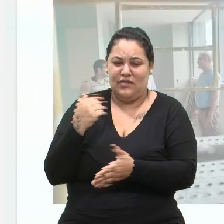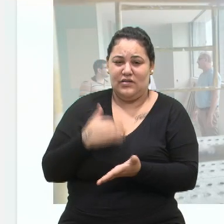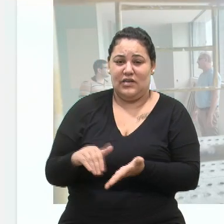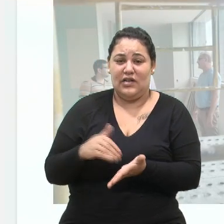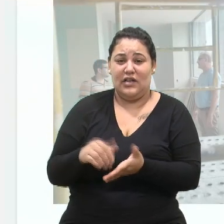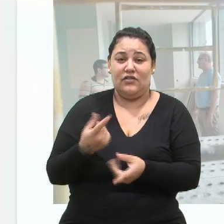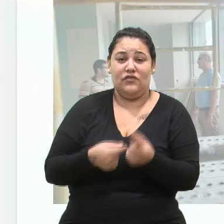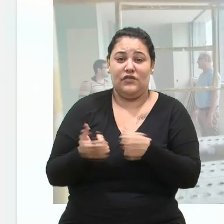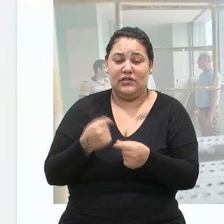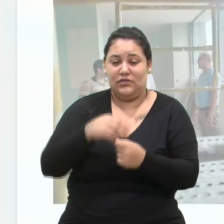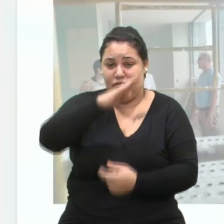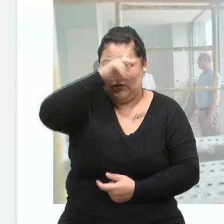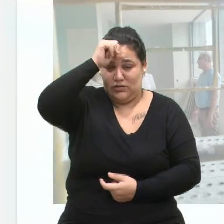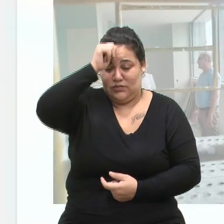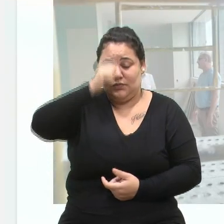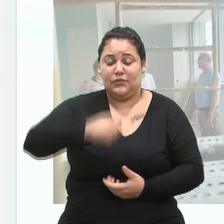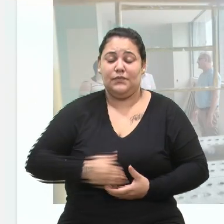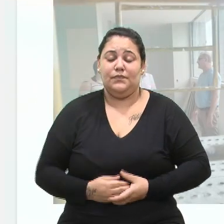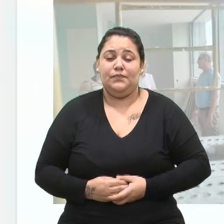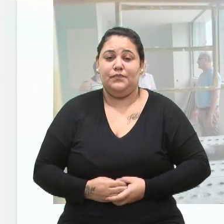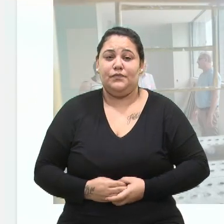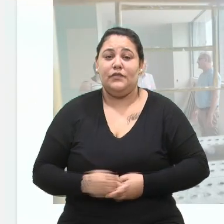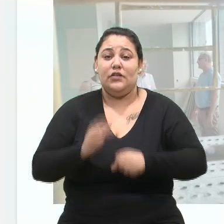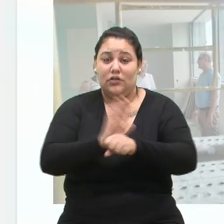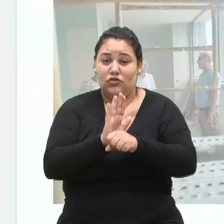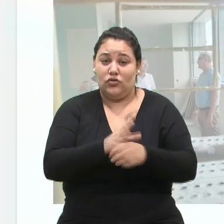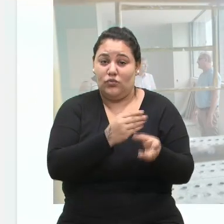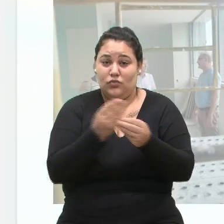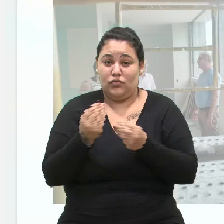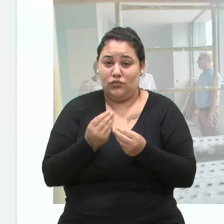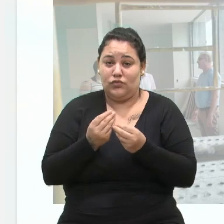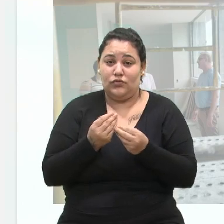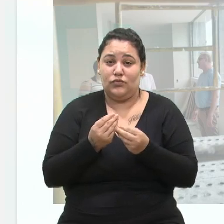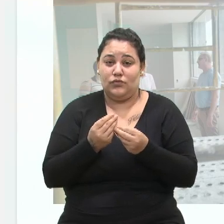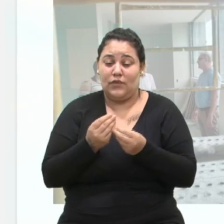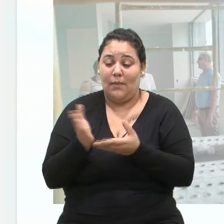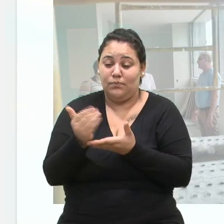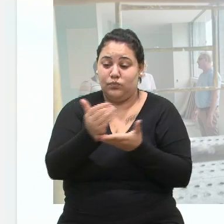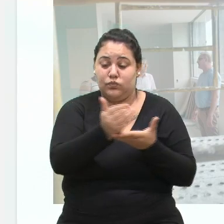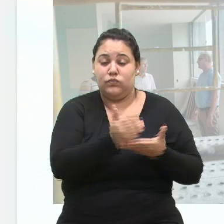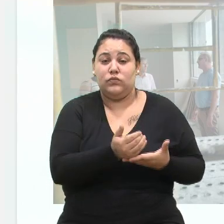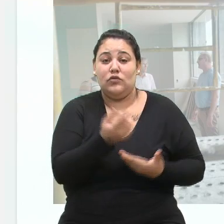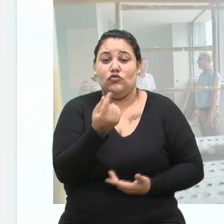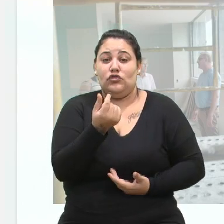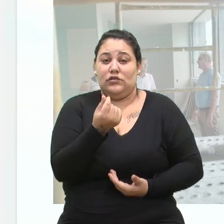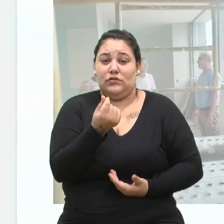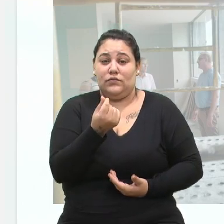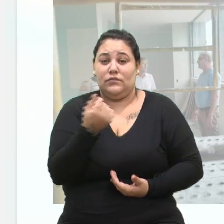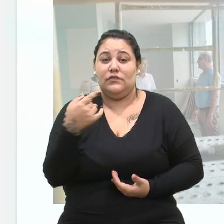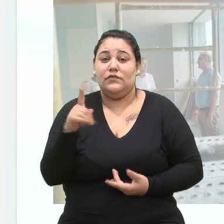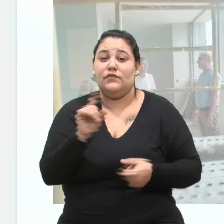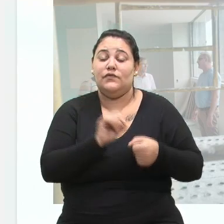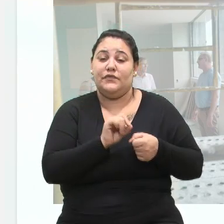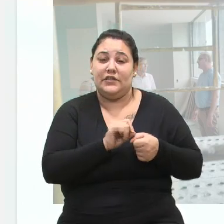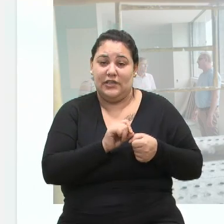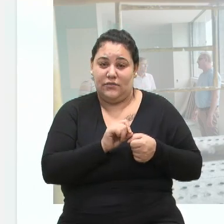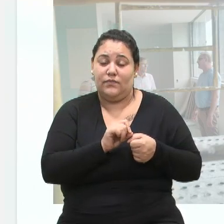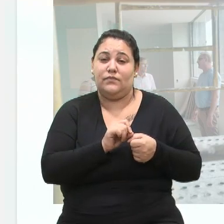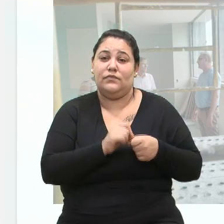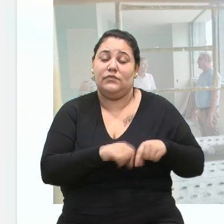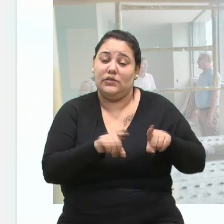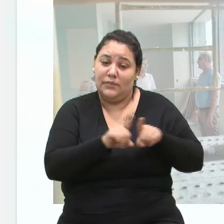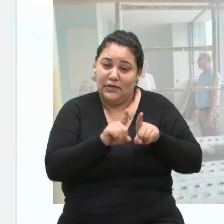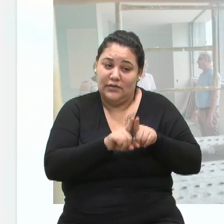município e ajudou a canalizar esses recursos. Foi feita uma canalização dessas